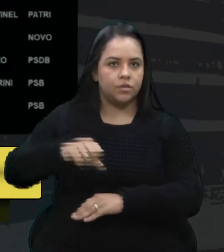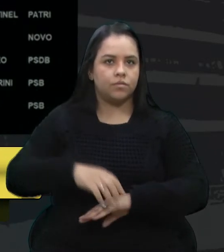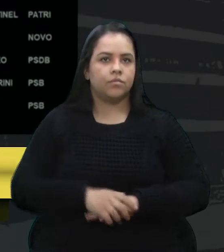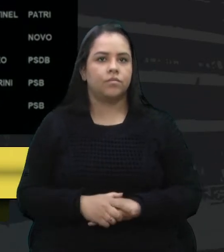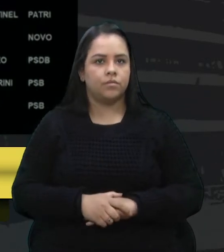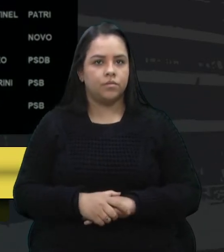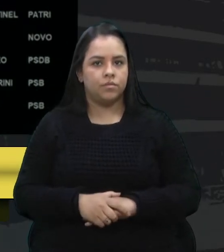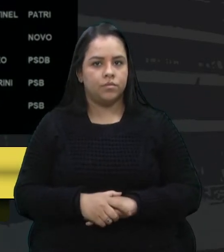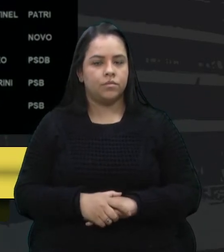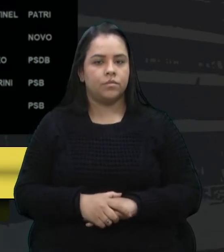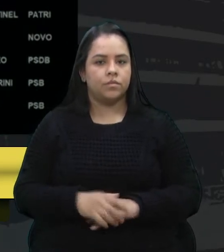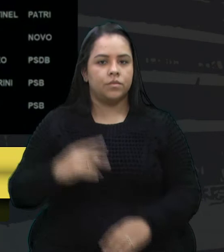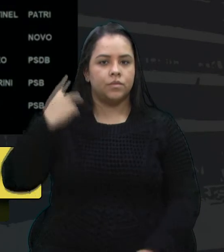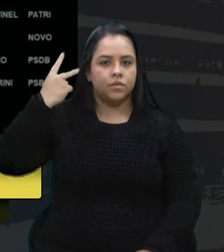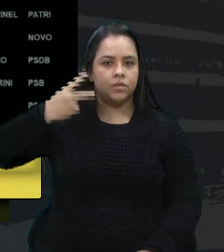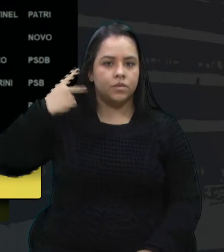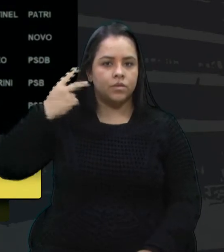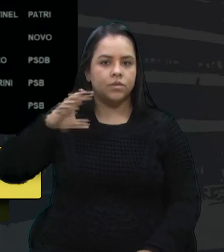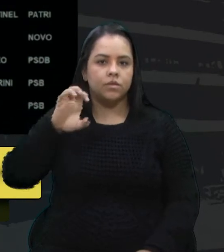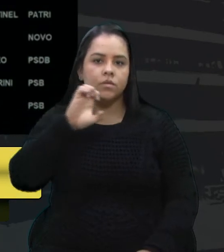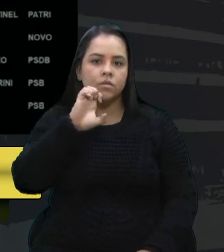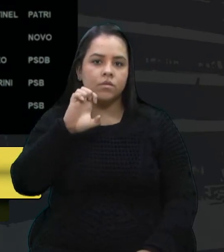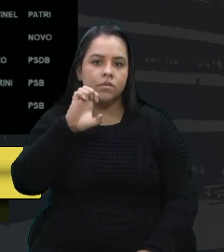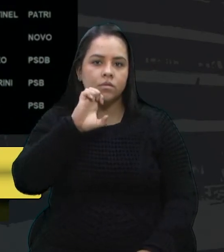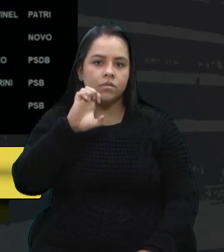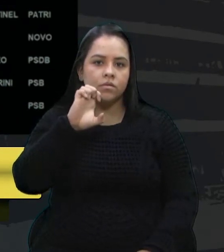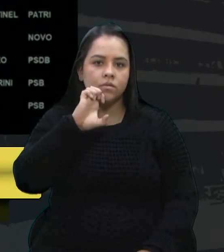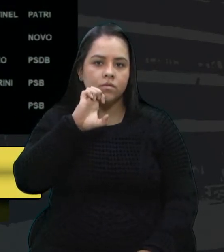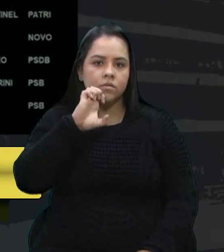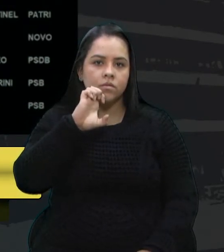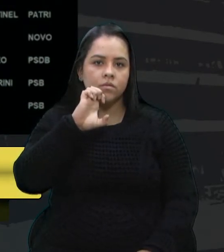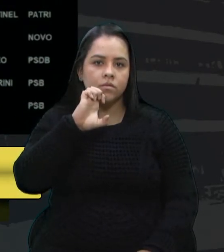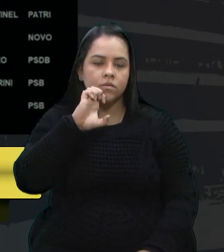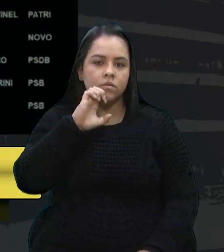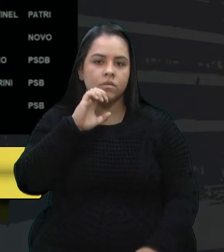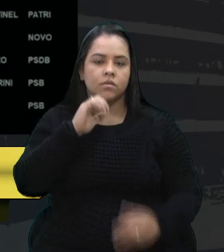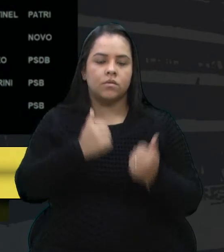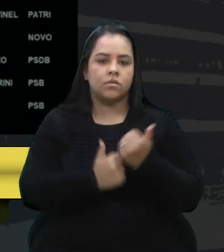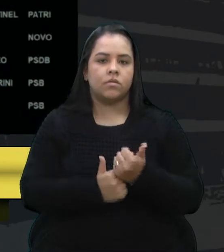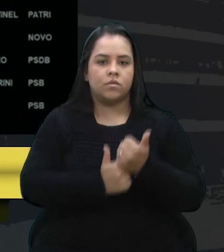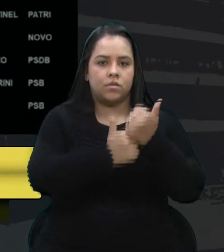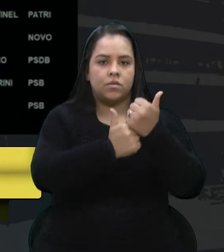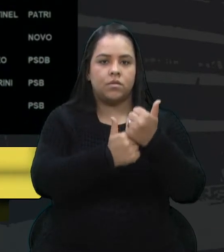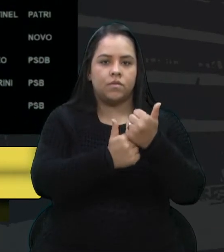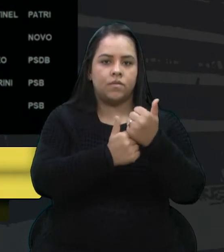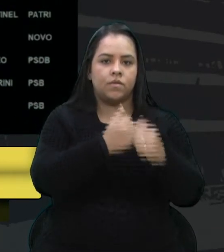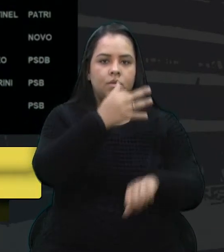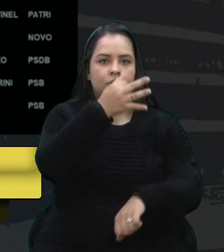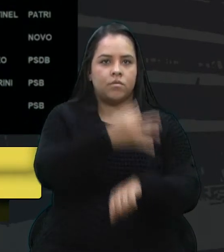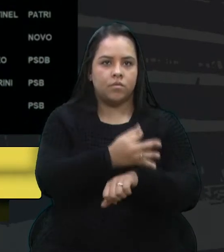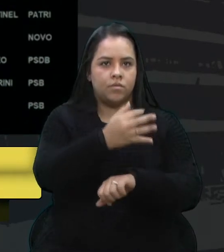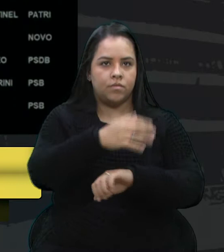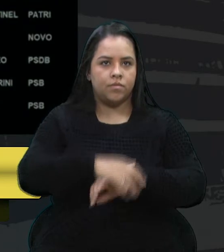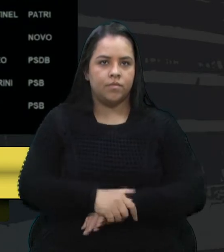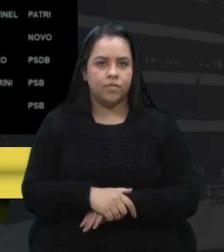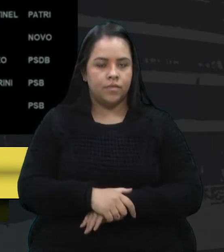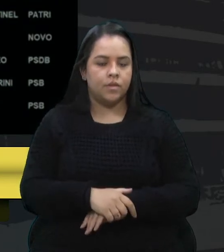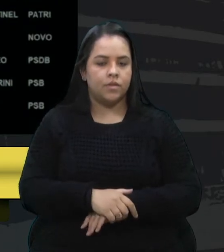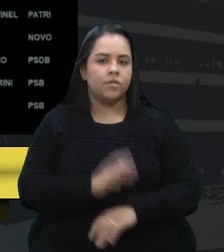Vereadora Estela, informações da assessoria, está ausente. Felipe,